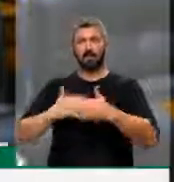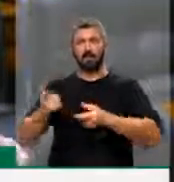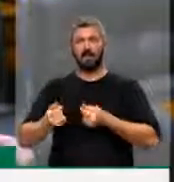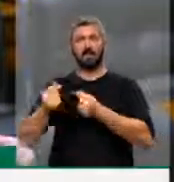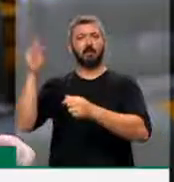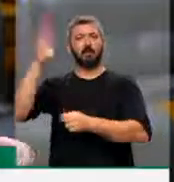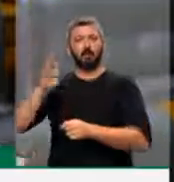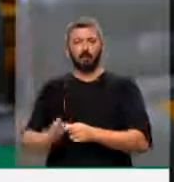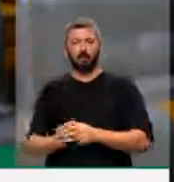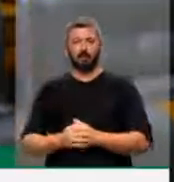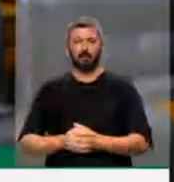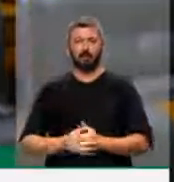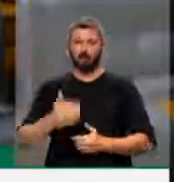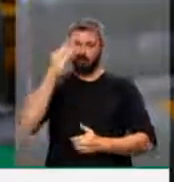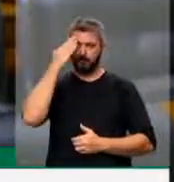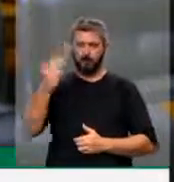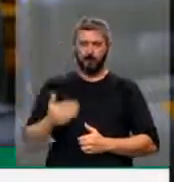desenvolve esse país. Muito obrigado, presidente.